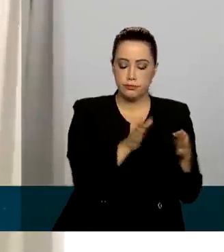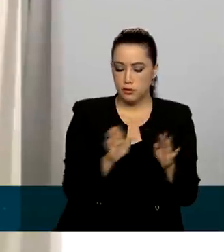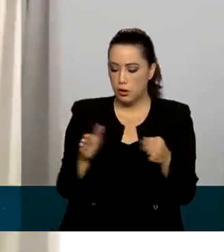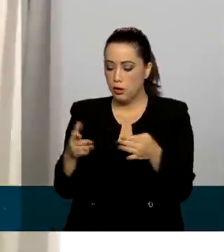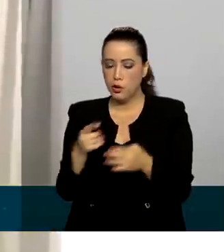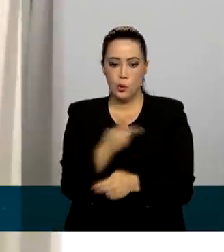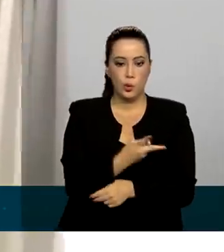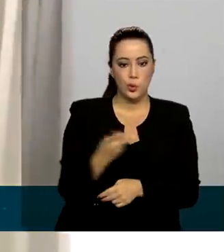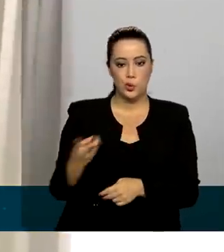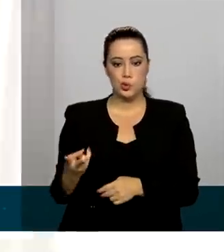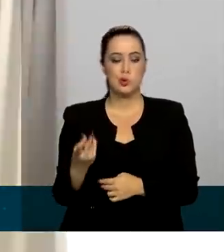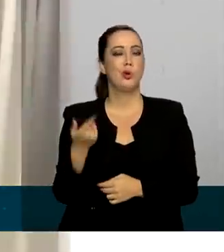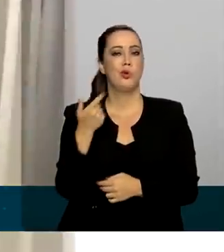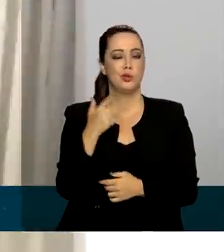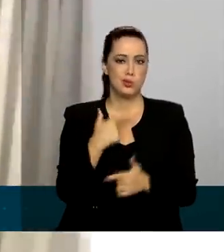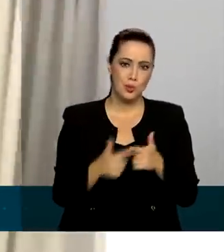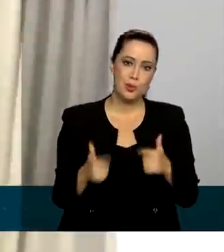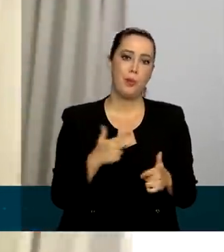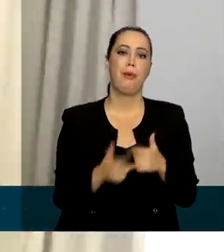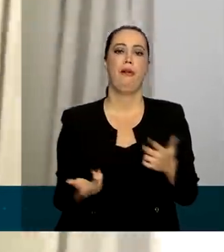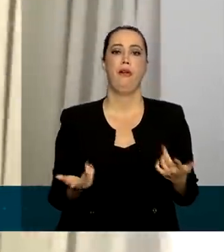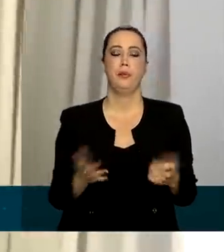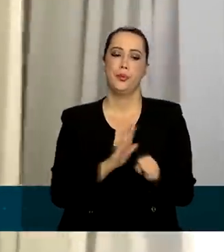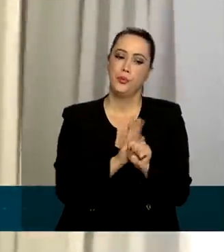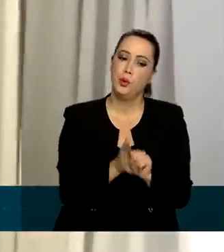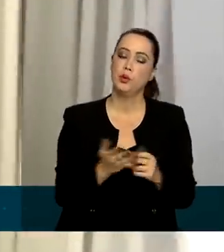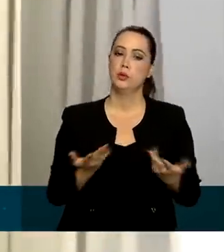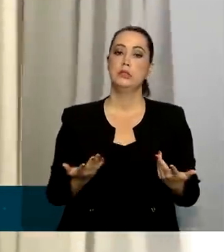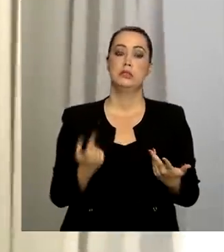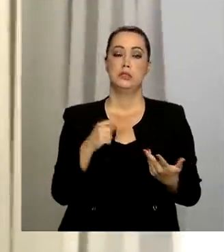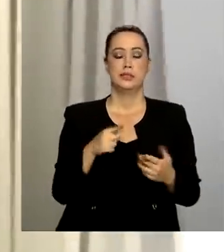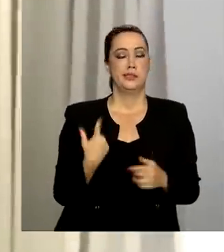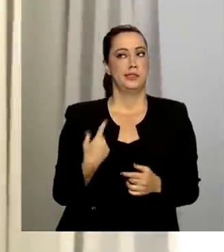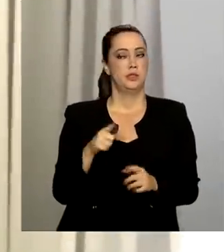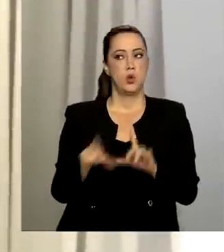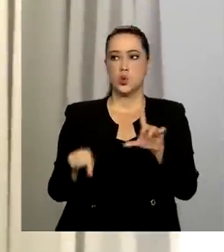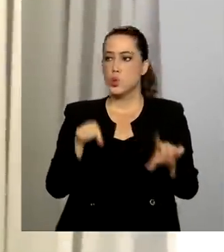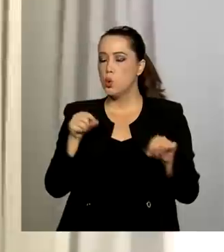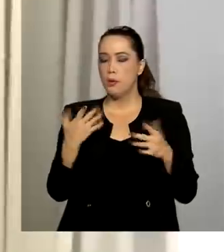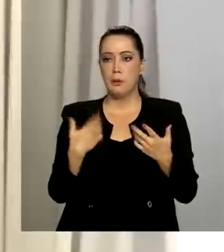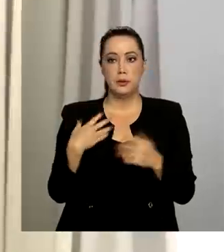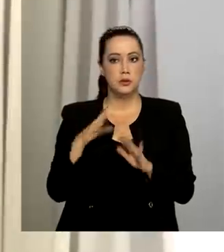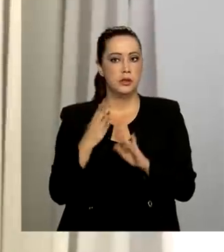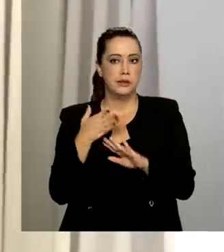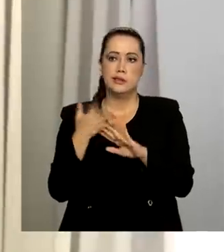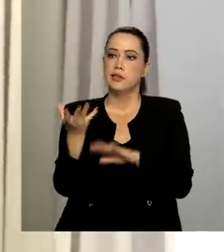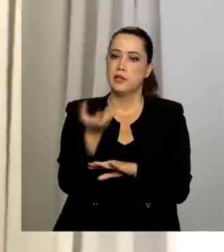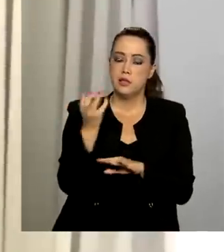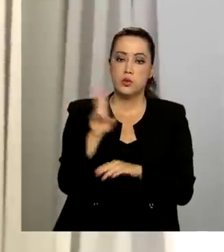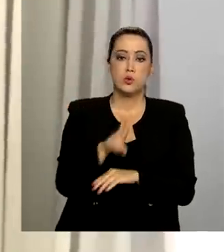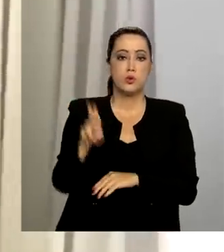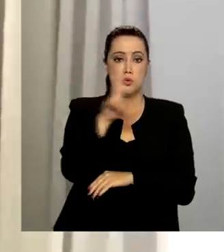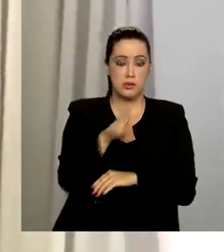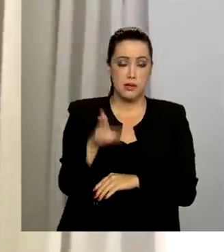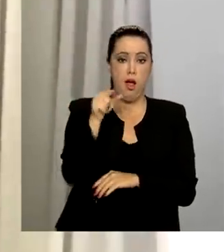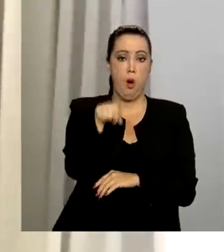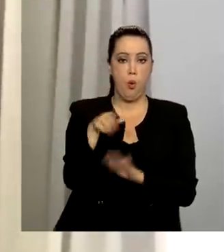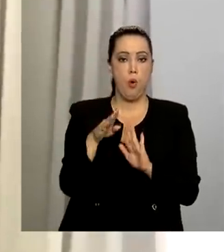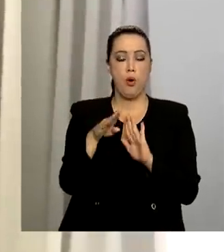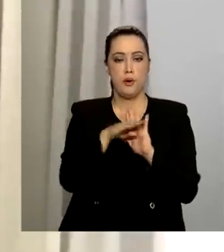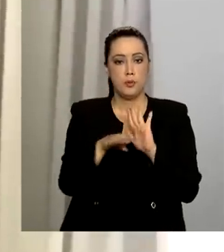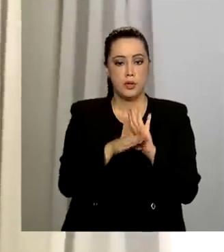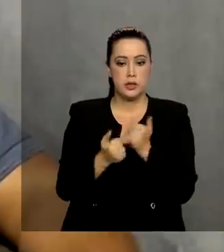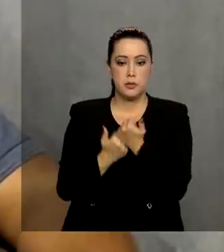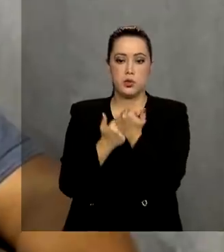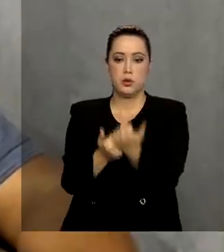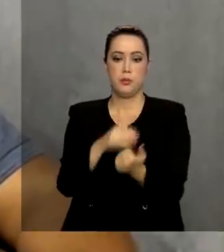afetados pela pandemia. E uma alternativa que eu encontrei foi lançar a mão do programa oferecido pelo governo de apoio ao pagamento dos